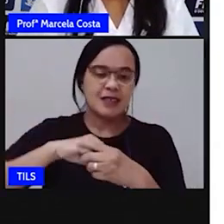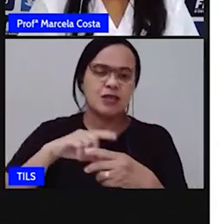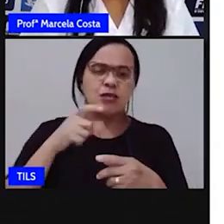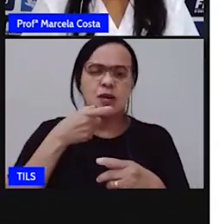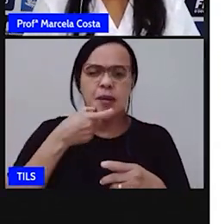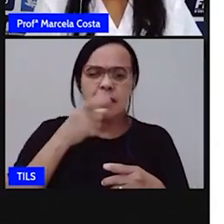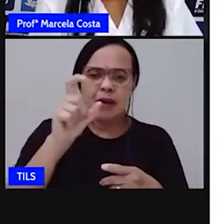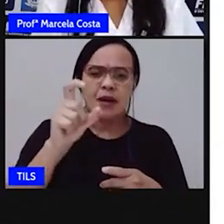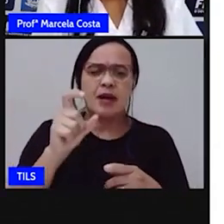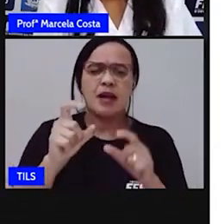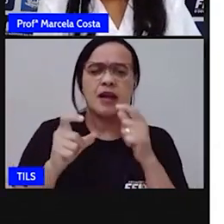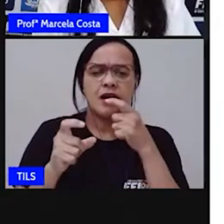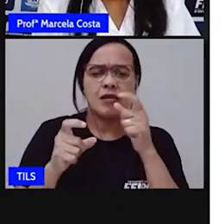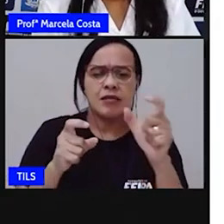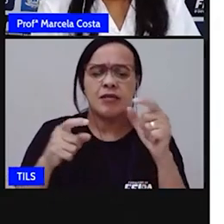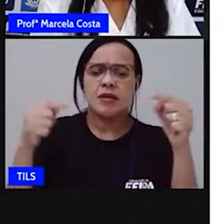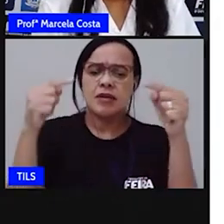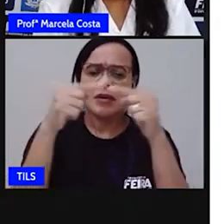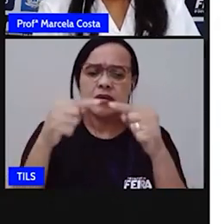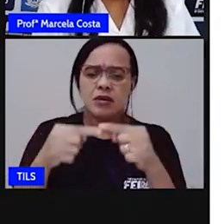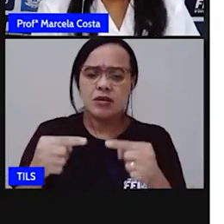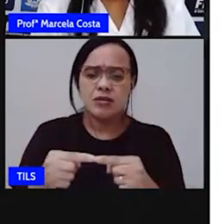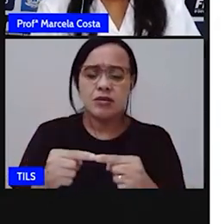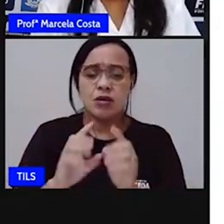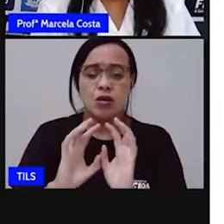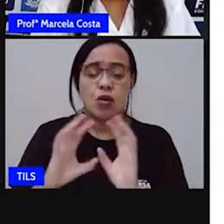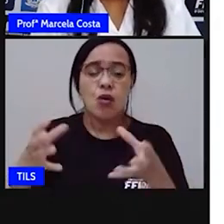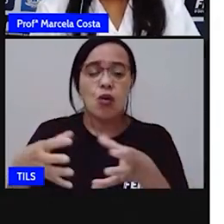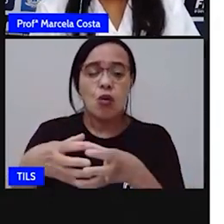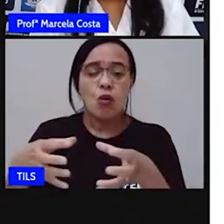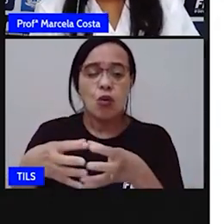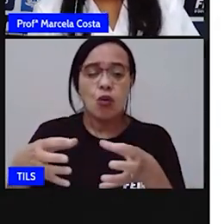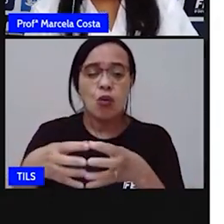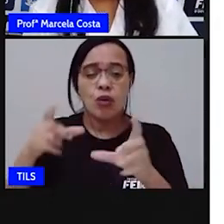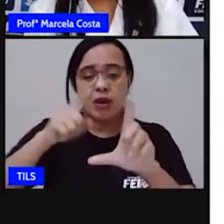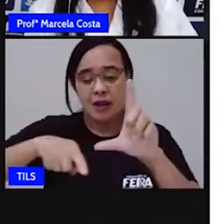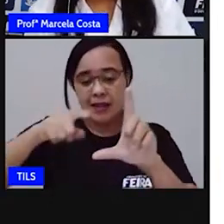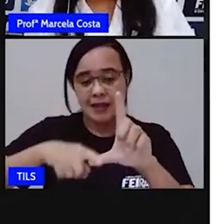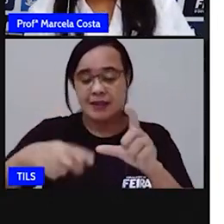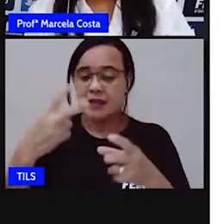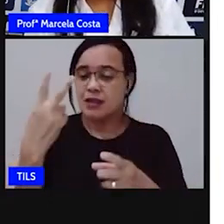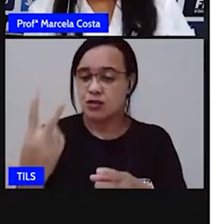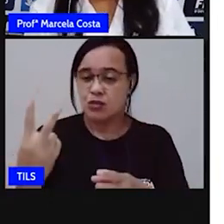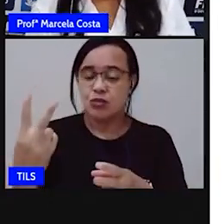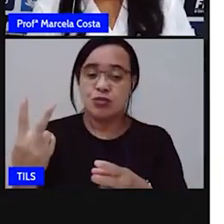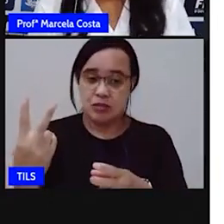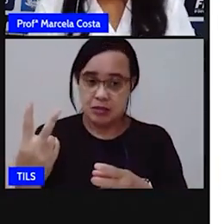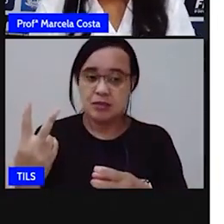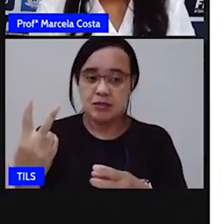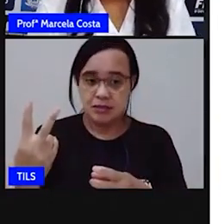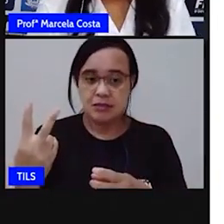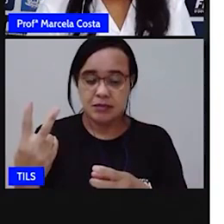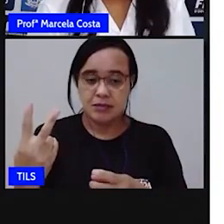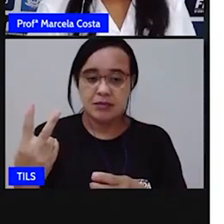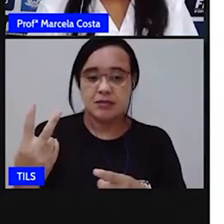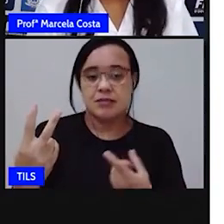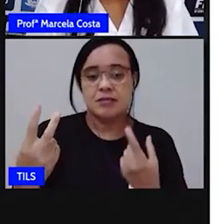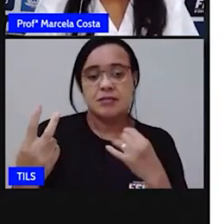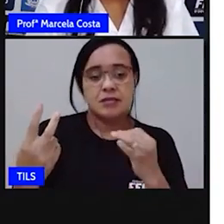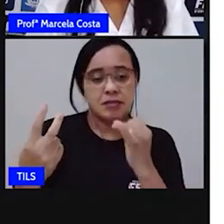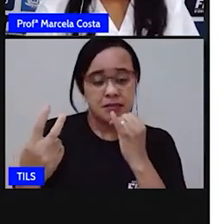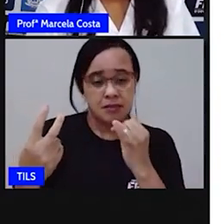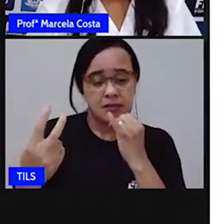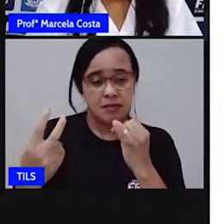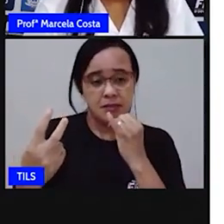formadas por um conjunto de letras, né? Duas letras em cada sílaba. Uma consonte e uma